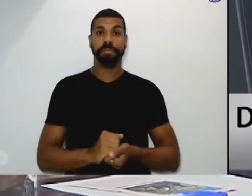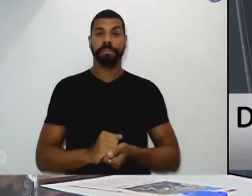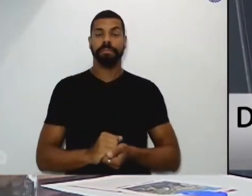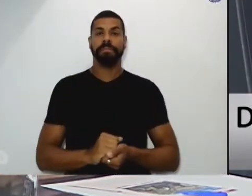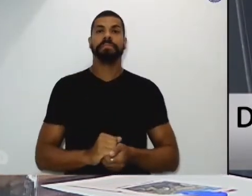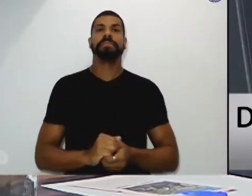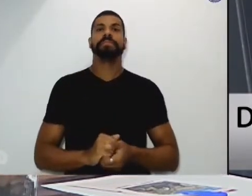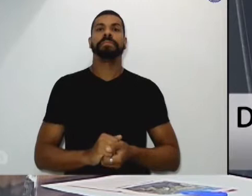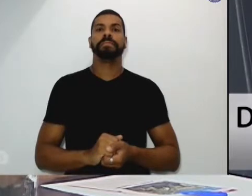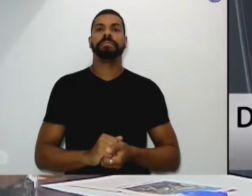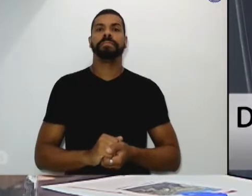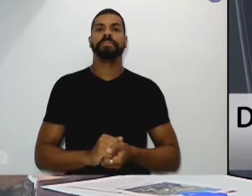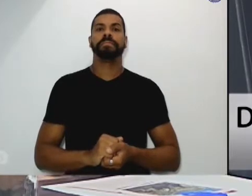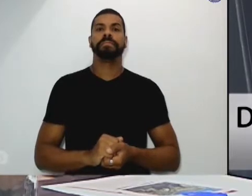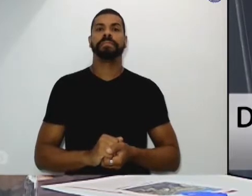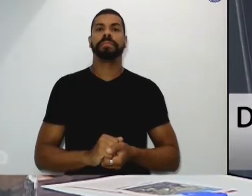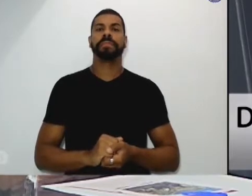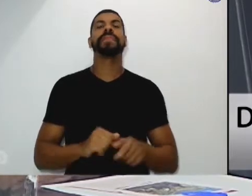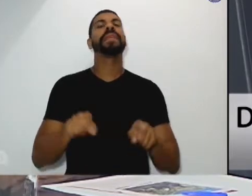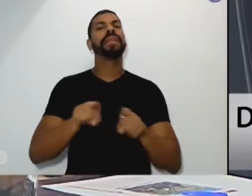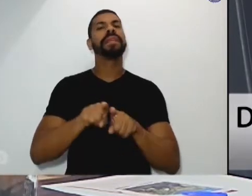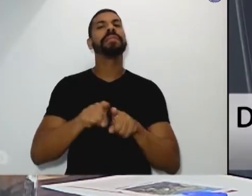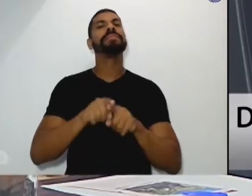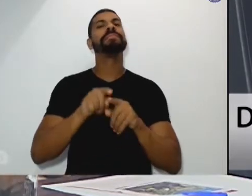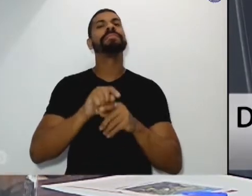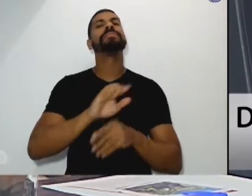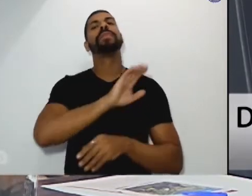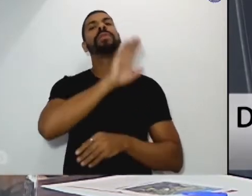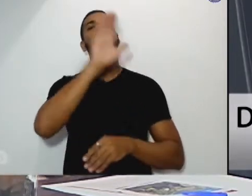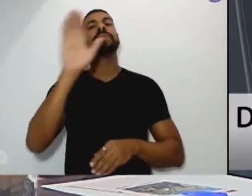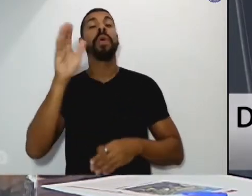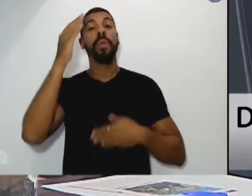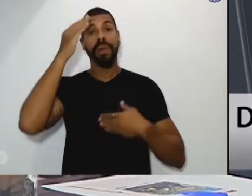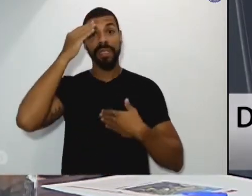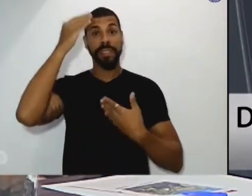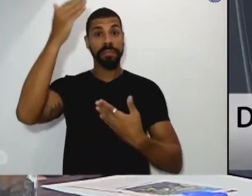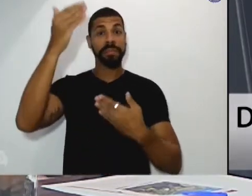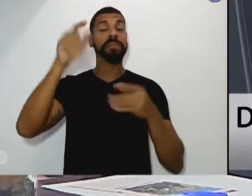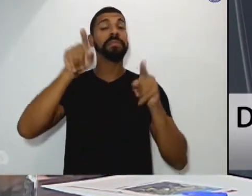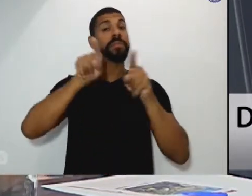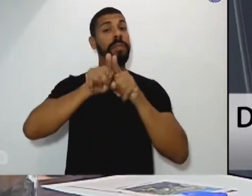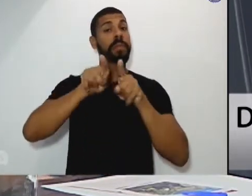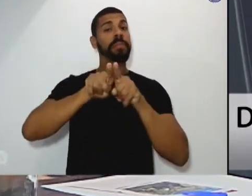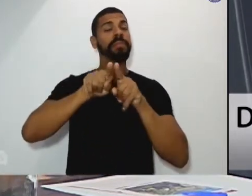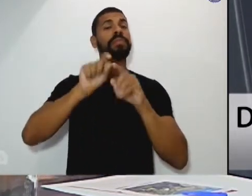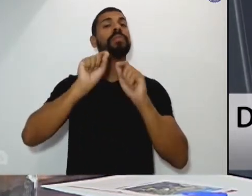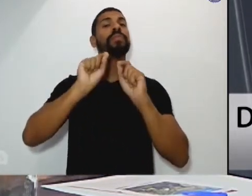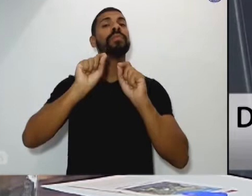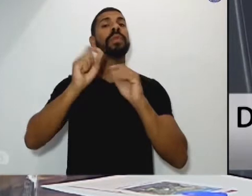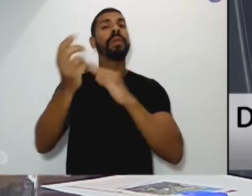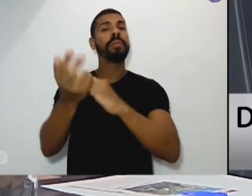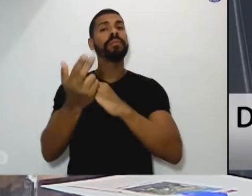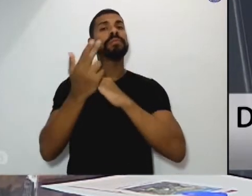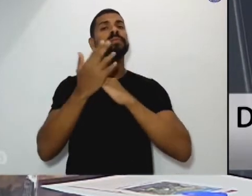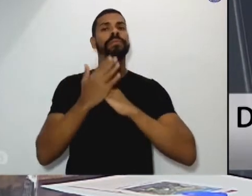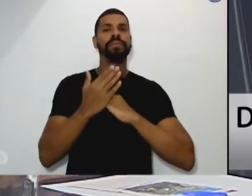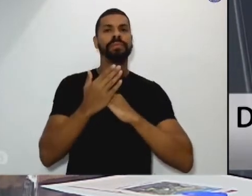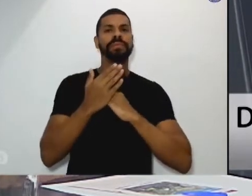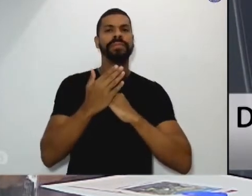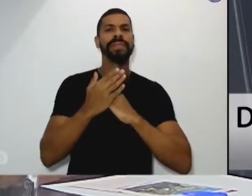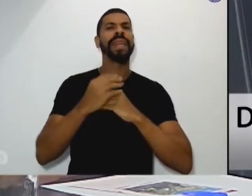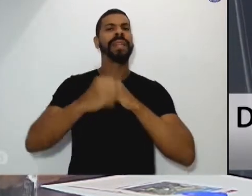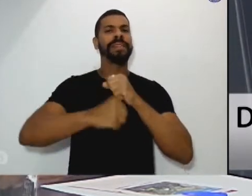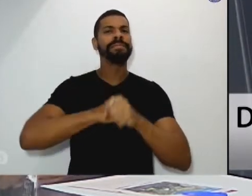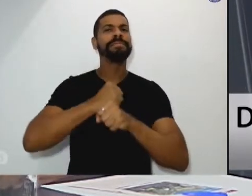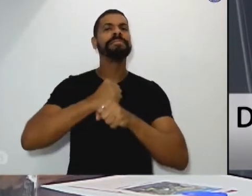E na saudação já vai também o agradecimento, a gratidão pela acolhida. A cada ano, somos